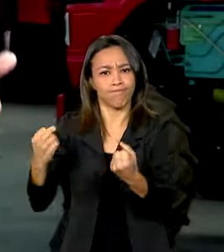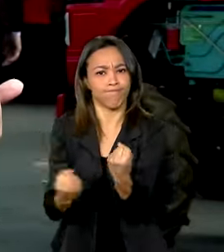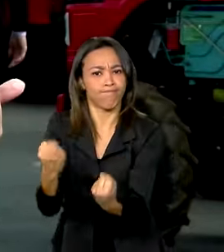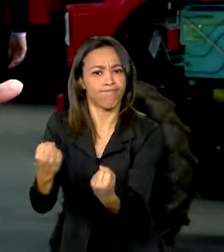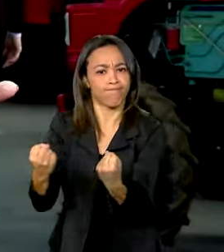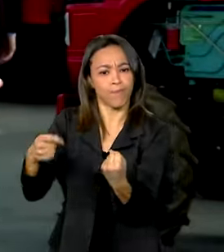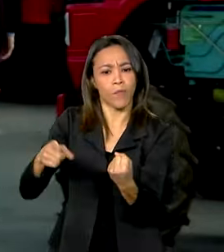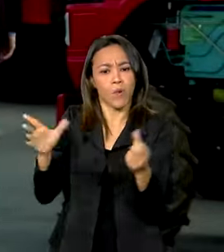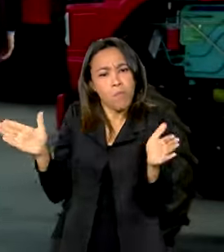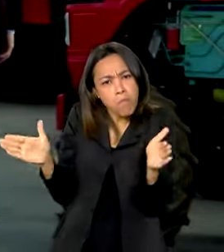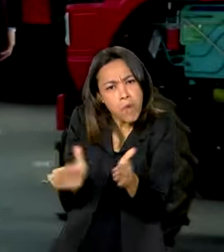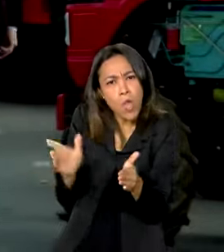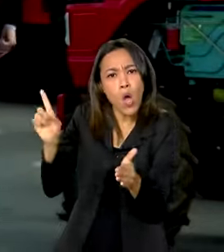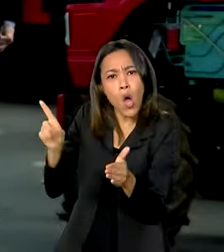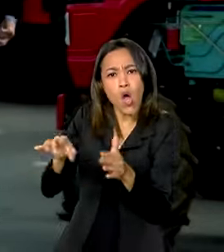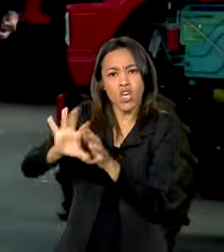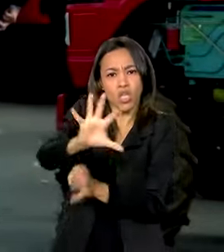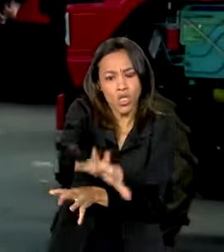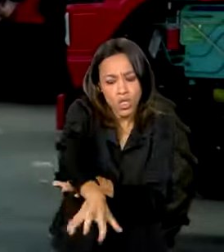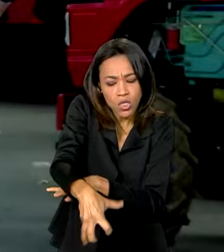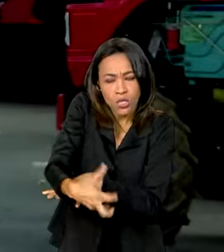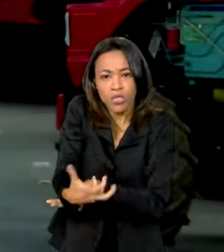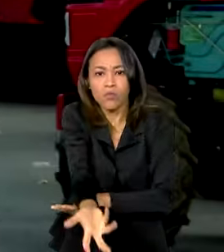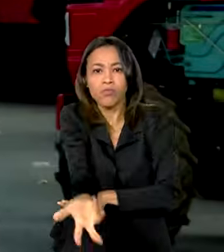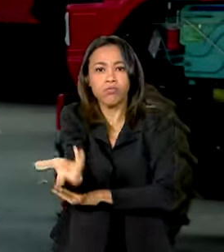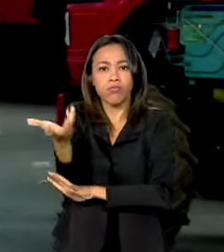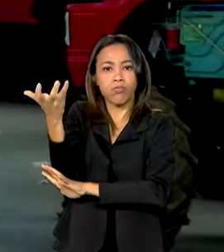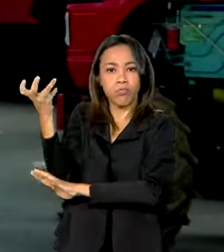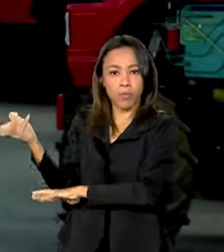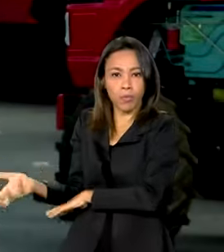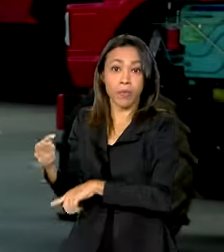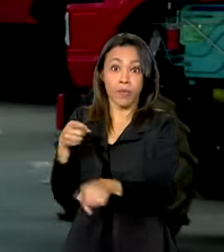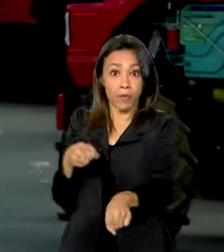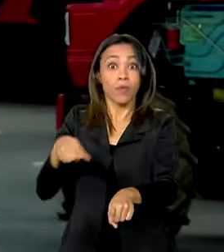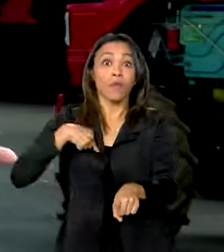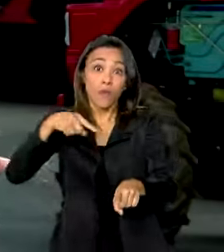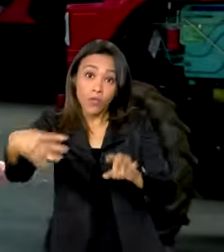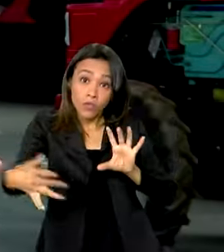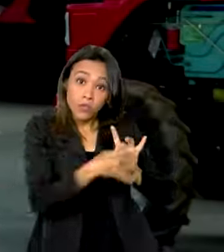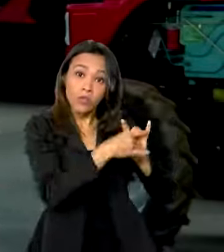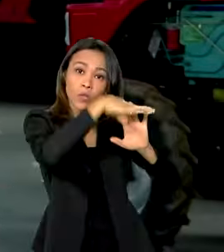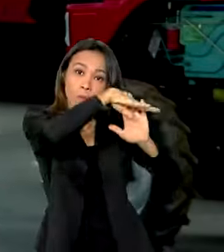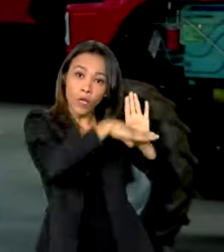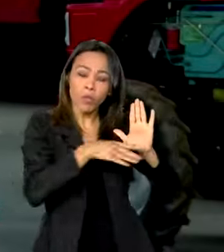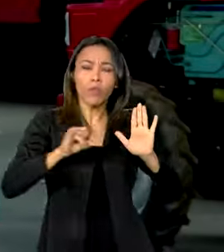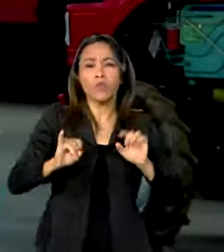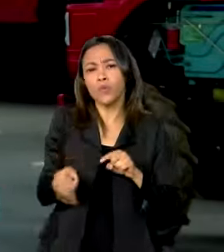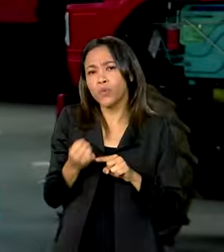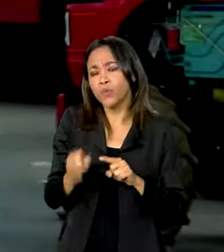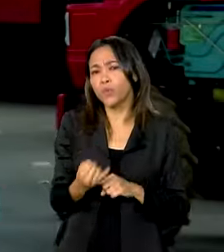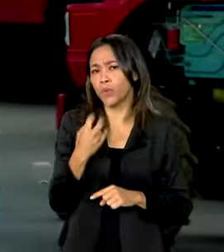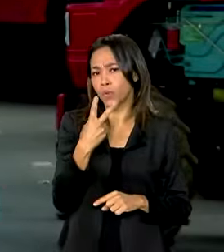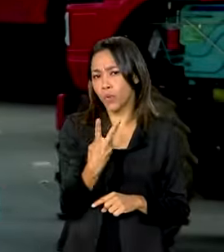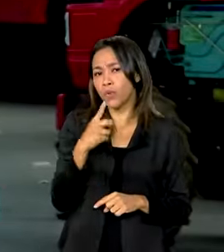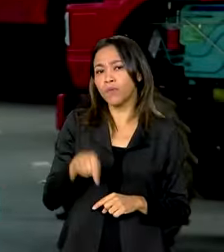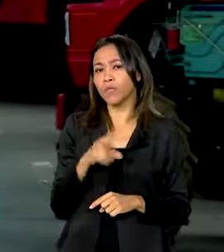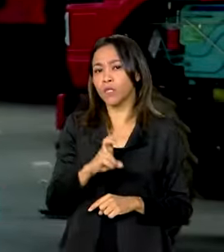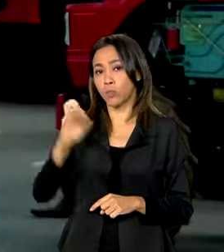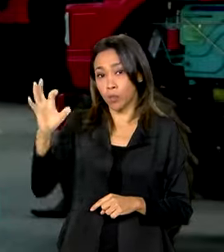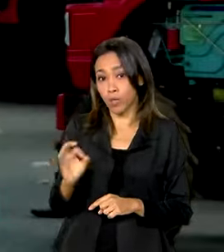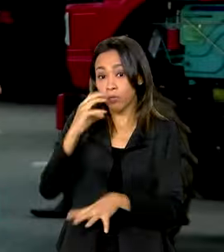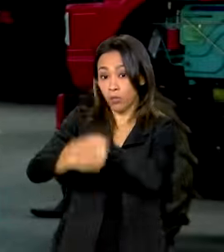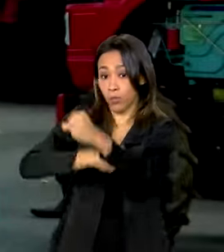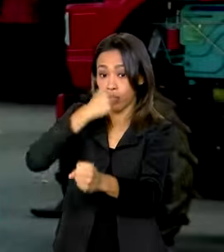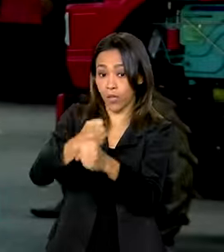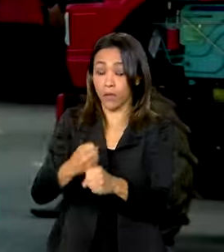microtratores e roçadeiras, no âmbito do programa Mais Alimentos. Os juros serão de 2,5% ao ano.